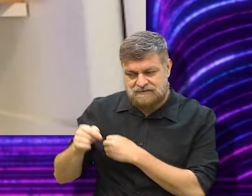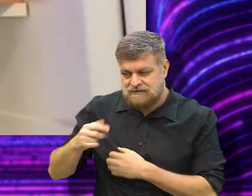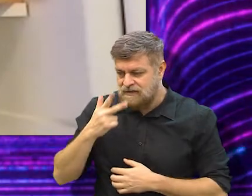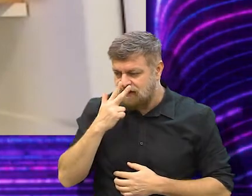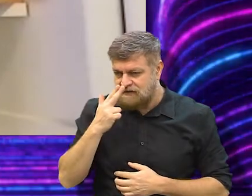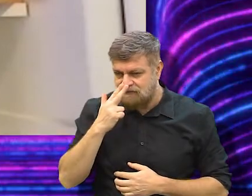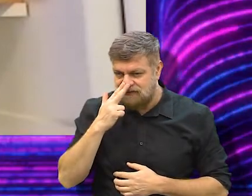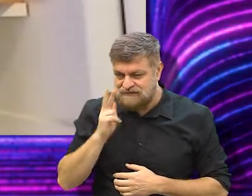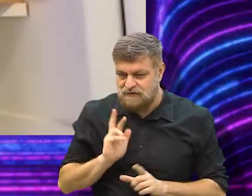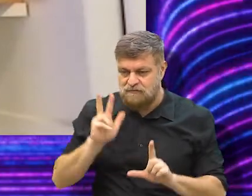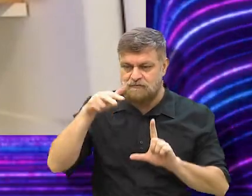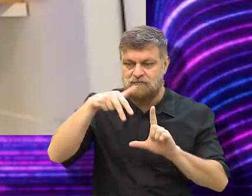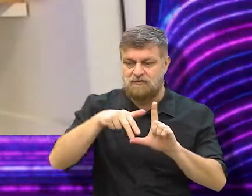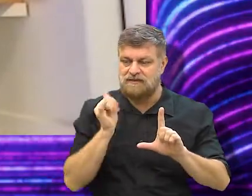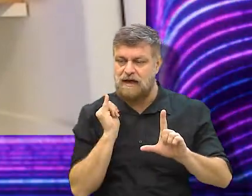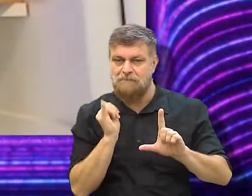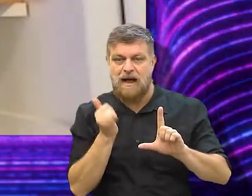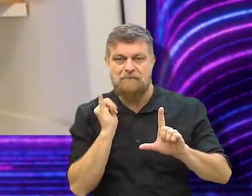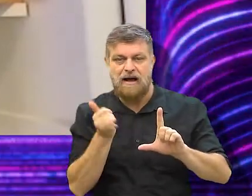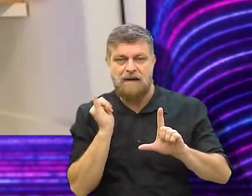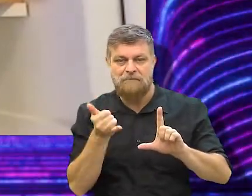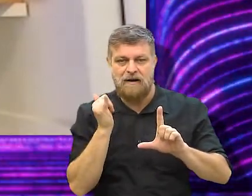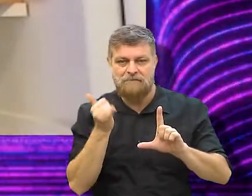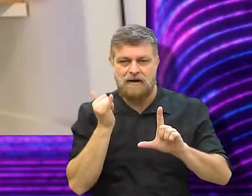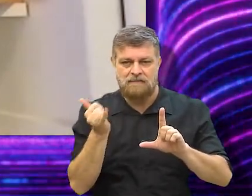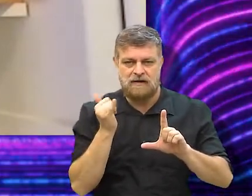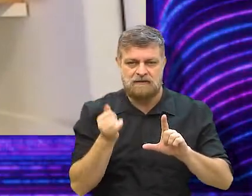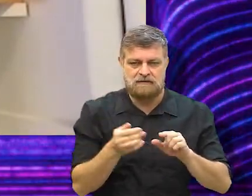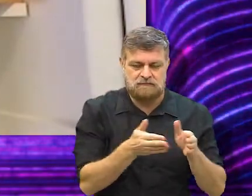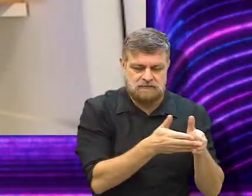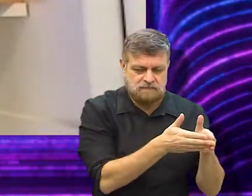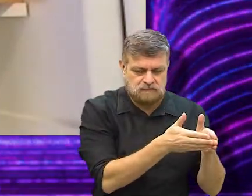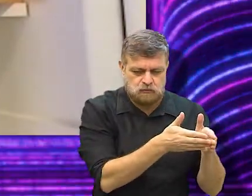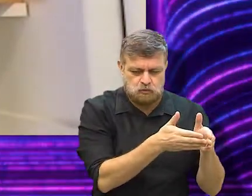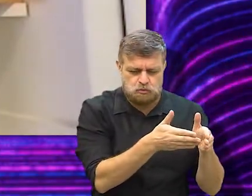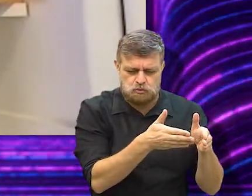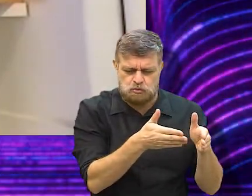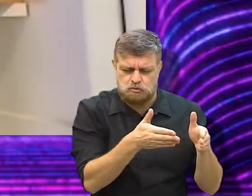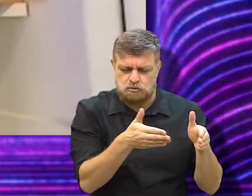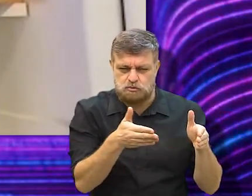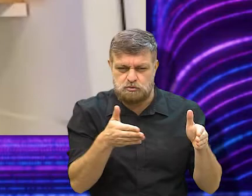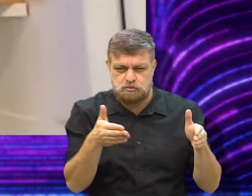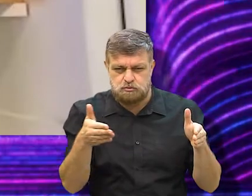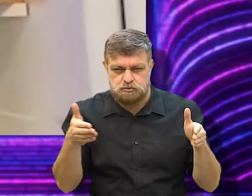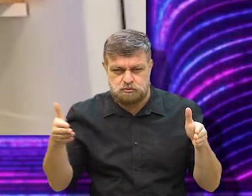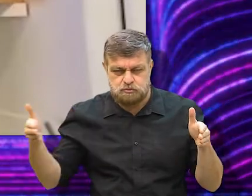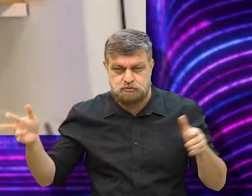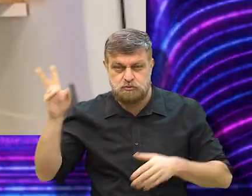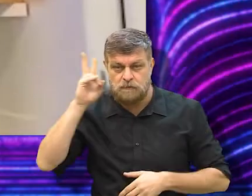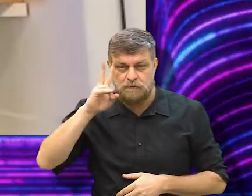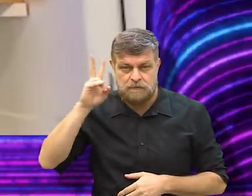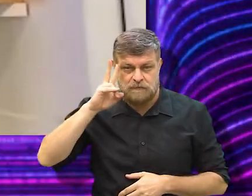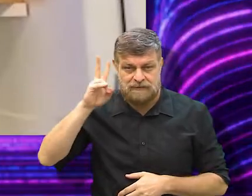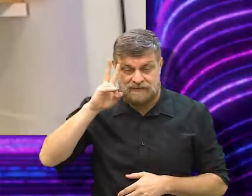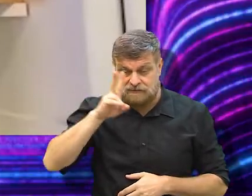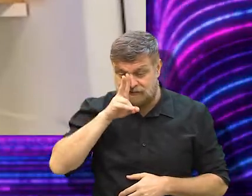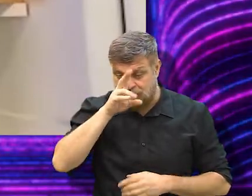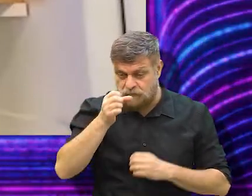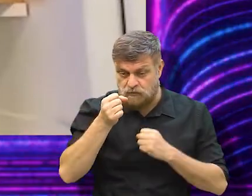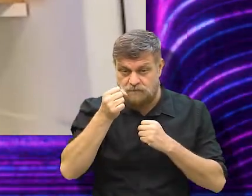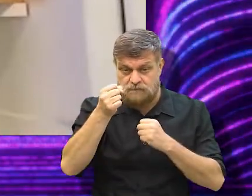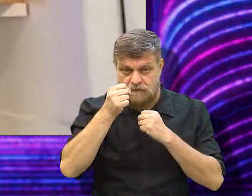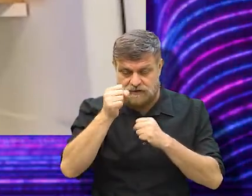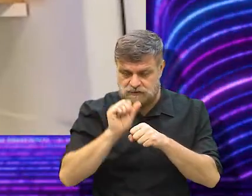protagonista da narrativa, então ele acompanha a trajetória do narrador, do protagonista, de uma forma muito